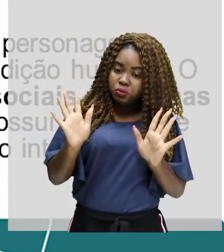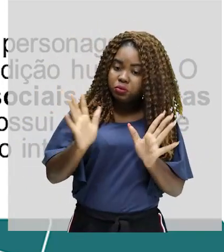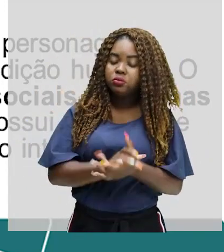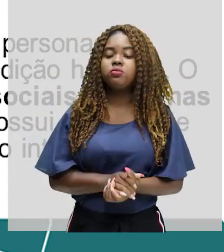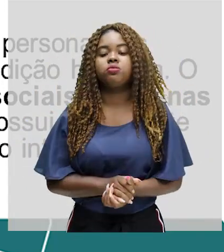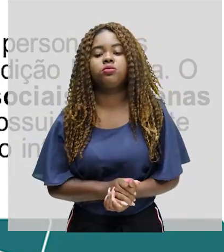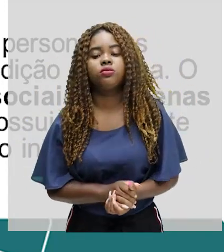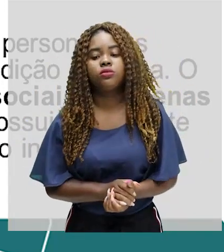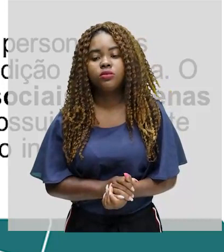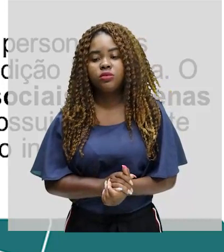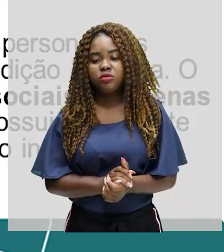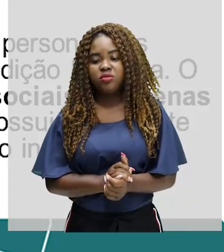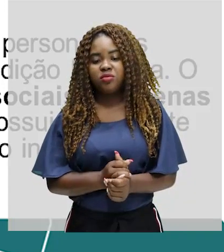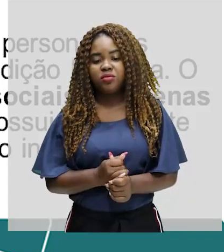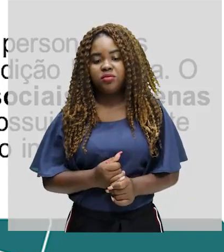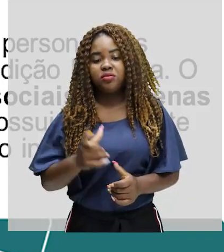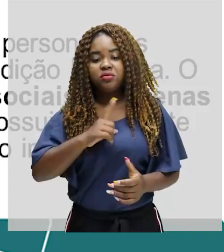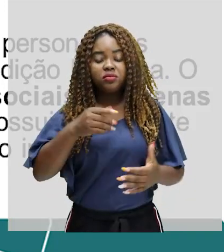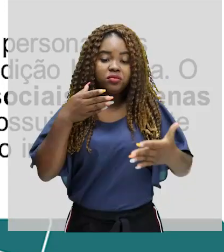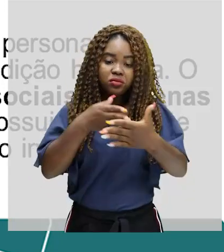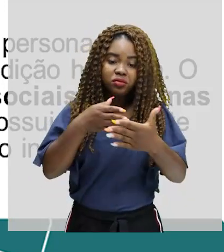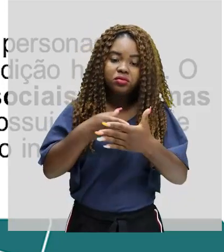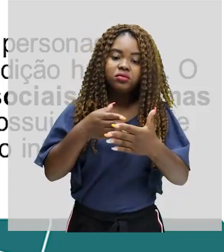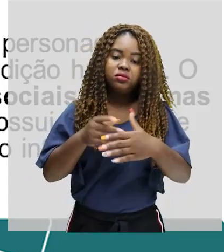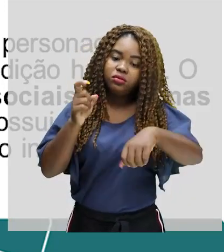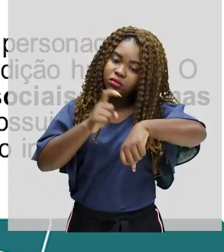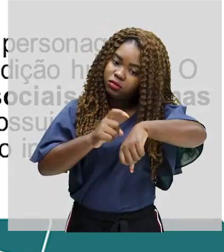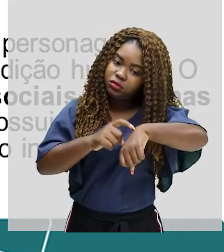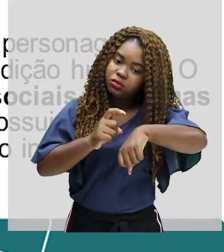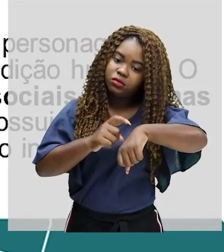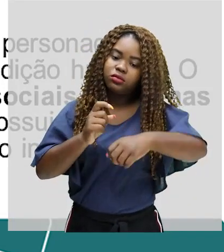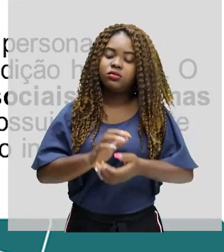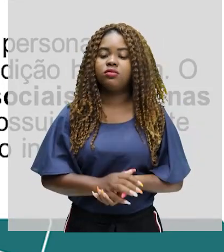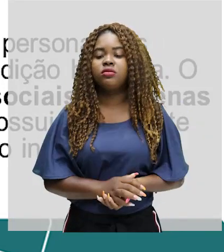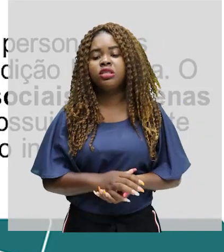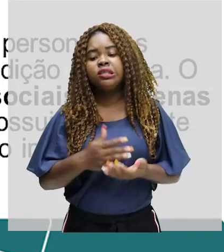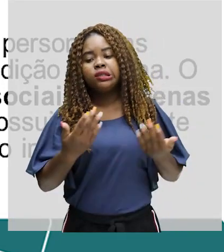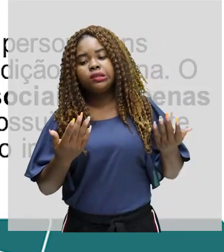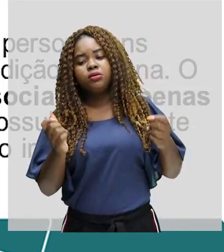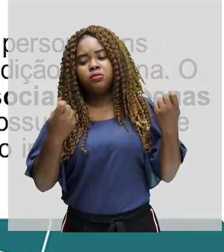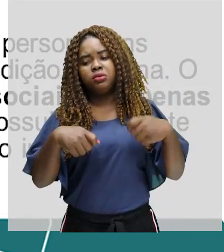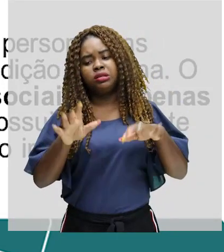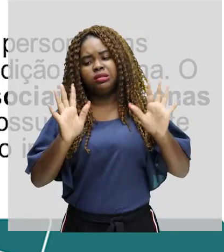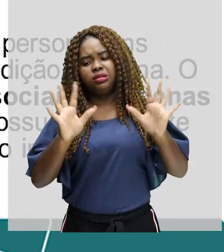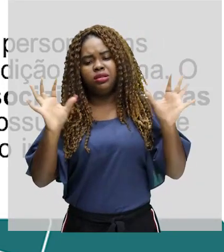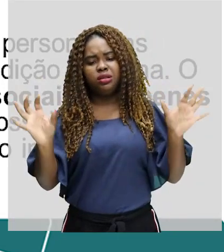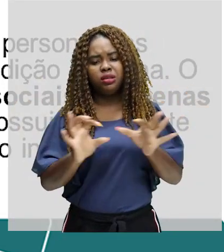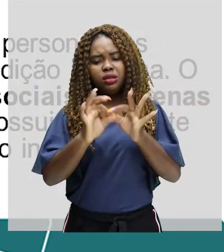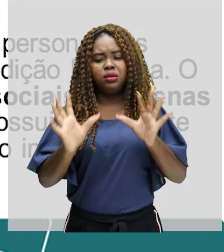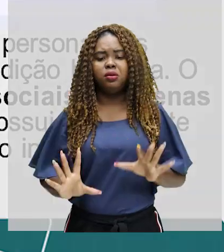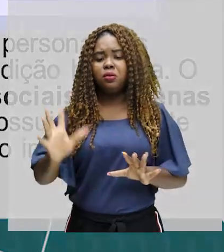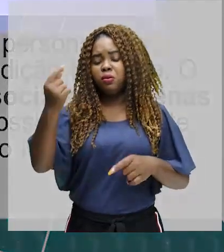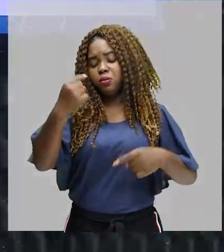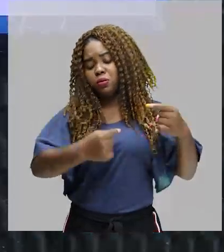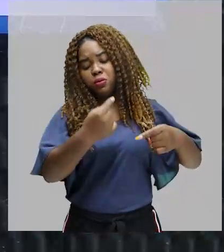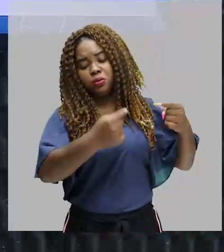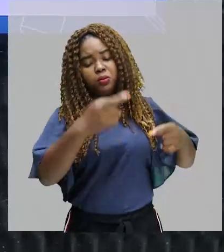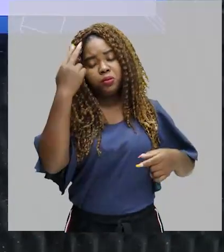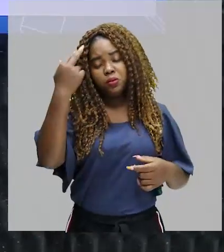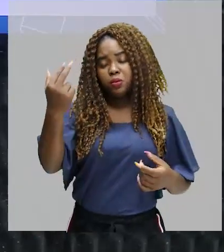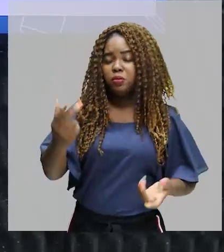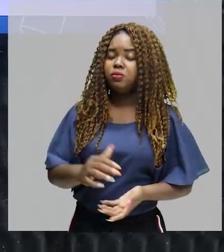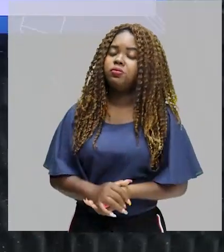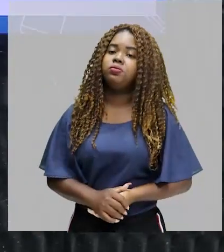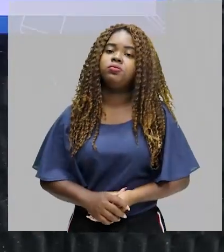atemporal, não havendo limite de tempo. Com isso, não está necessariamente ligada a nenhum acontecimento histórico